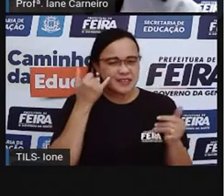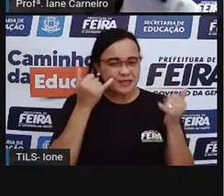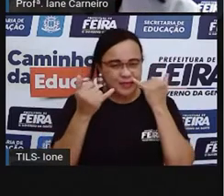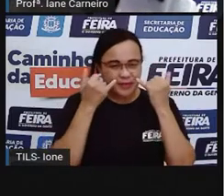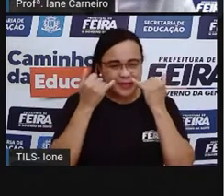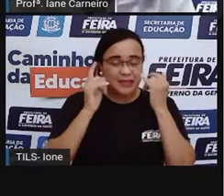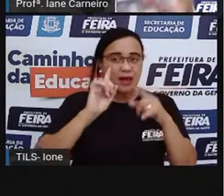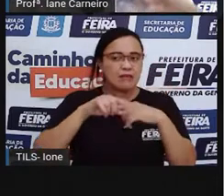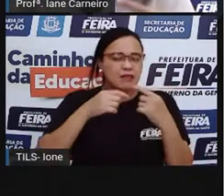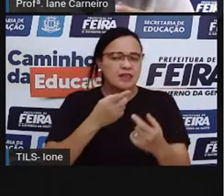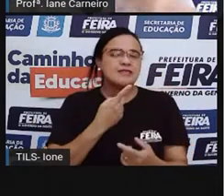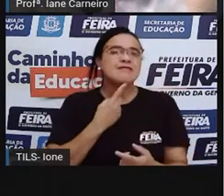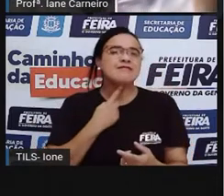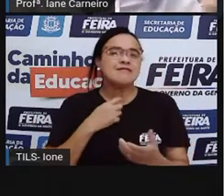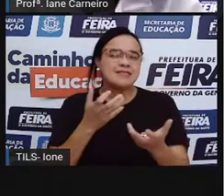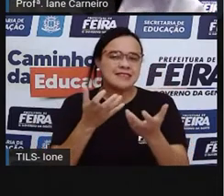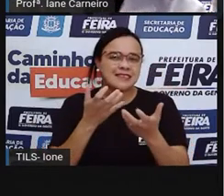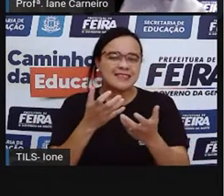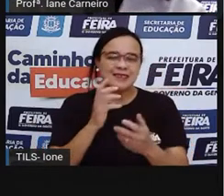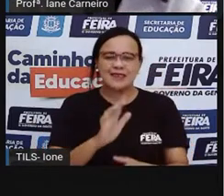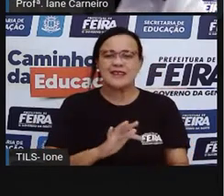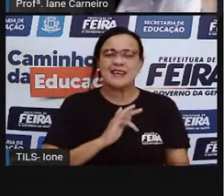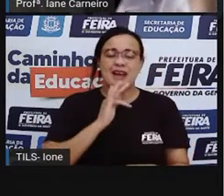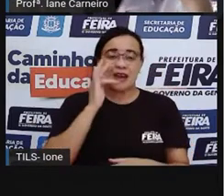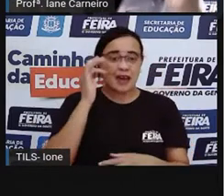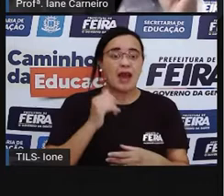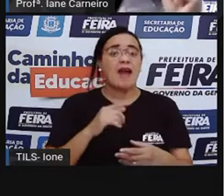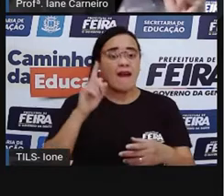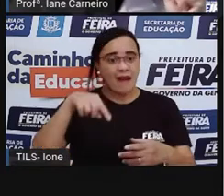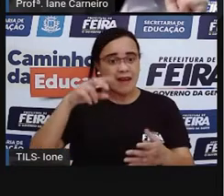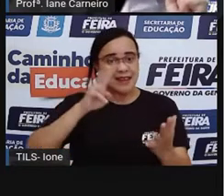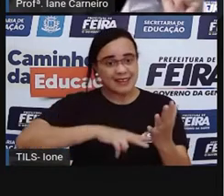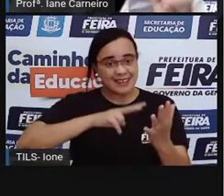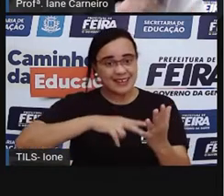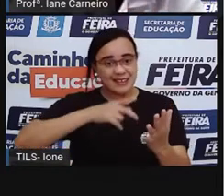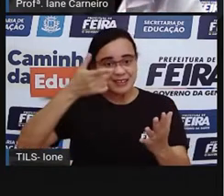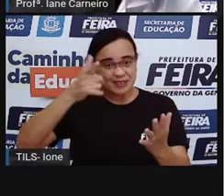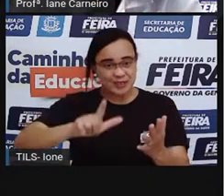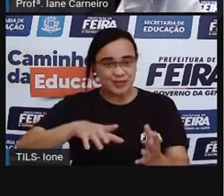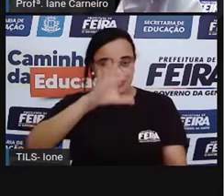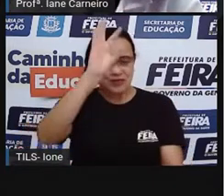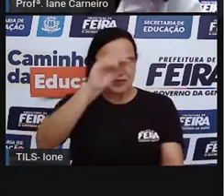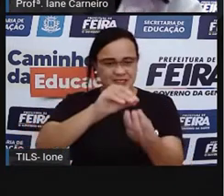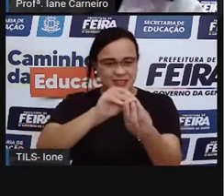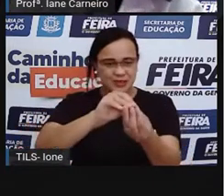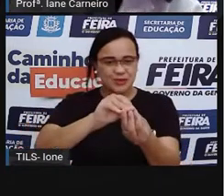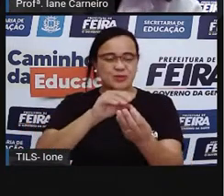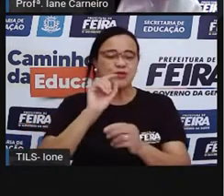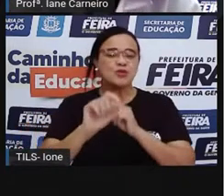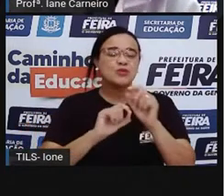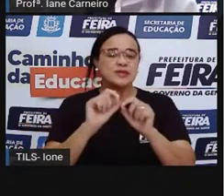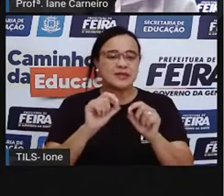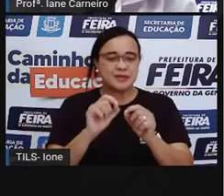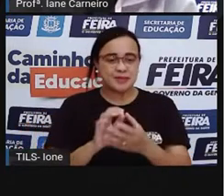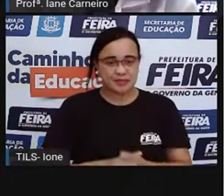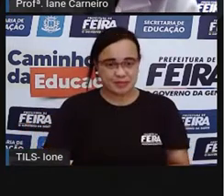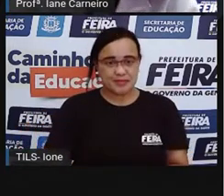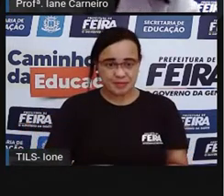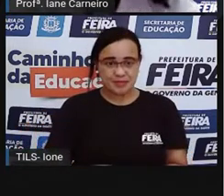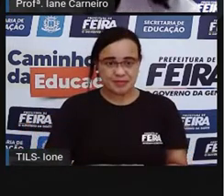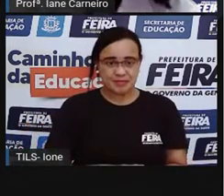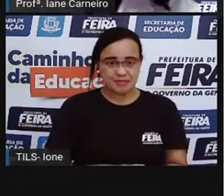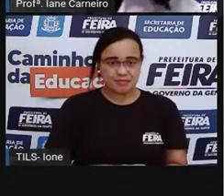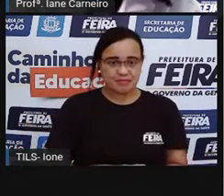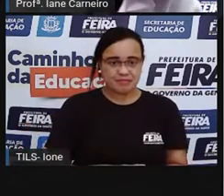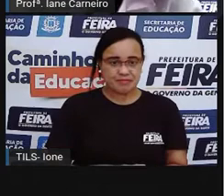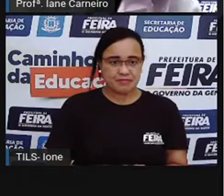livro todo. Então a Pro vai ler pra vocês conhecerem o resumo desse livro, tá certo? Diz assim, ó, de tanto